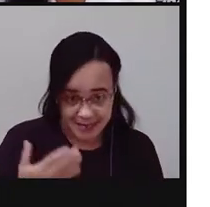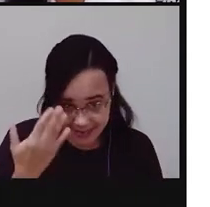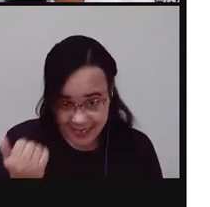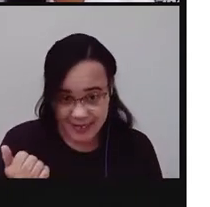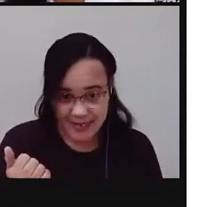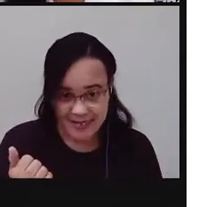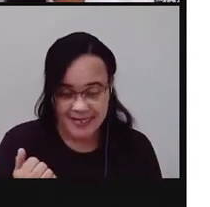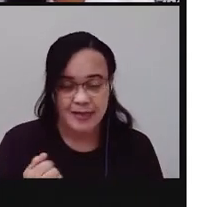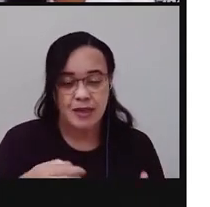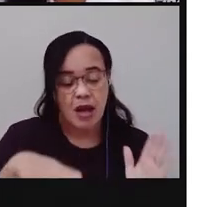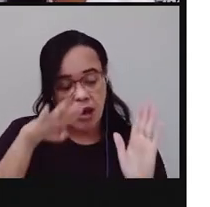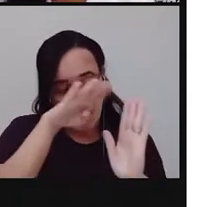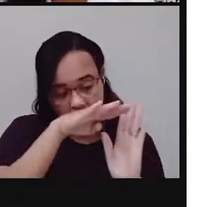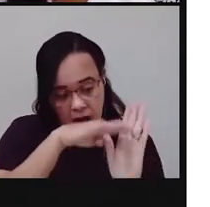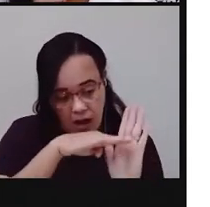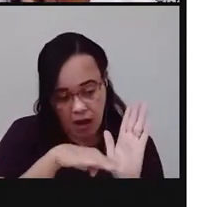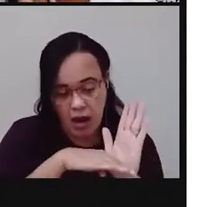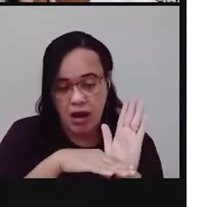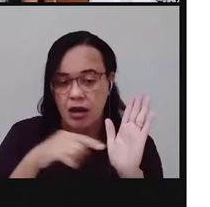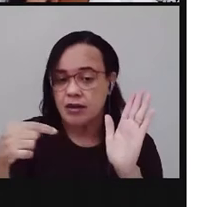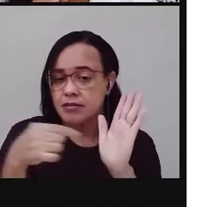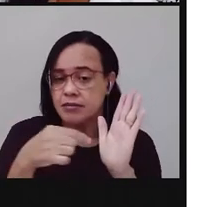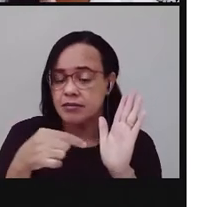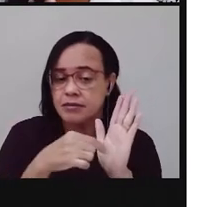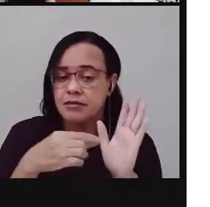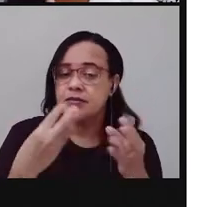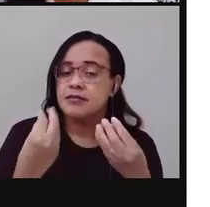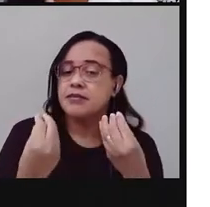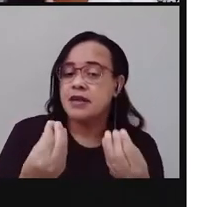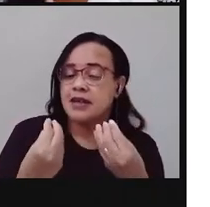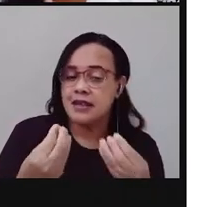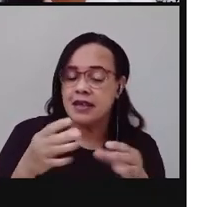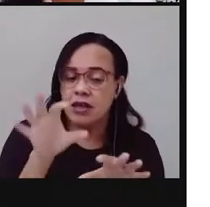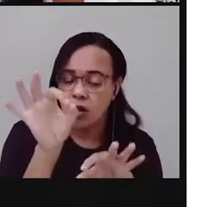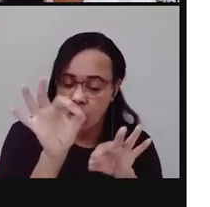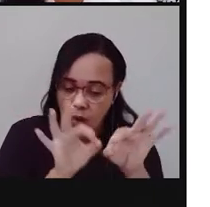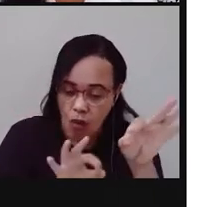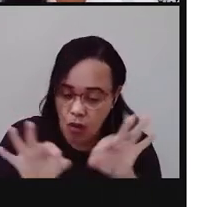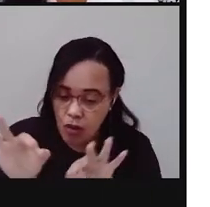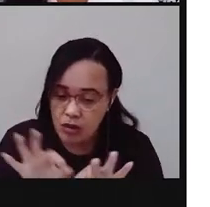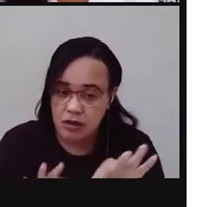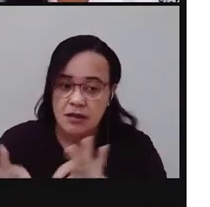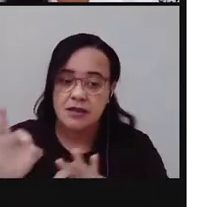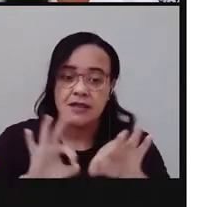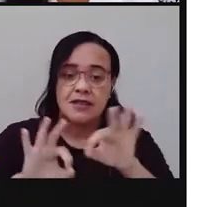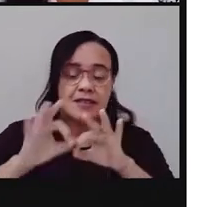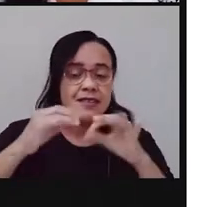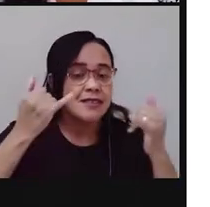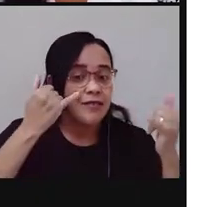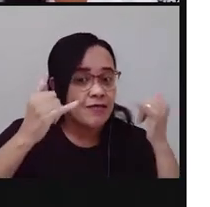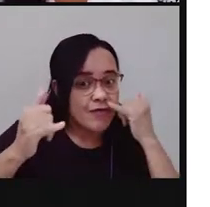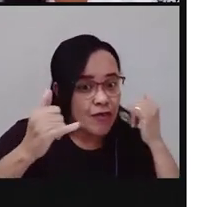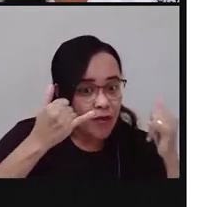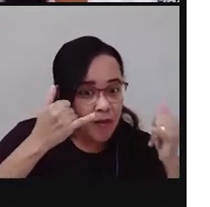As listas, crianças, elas servem pra gente organizar as informações, pra gente